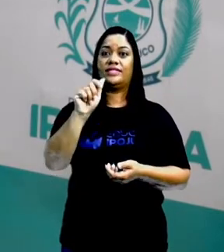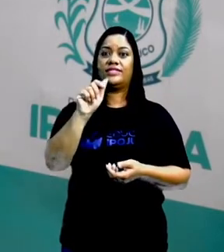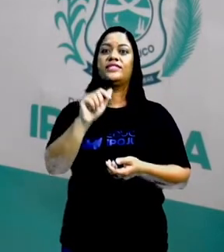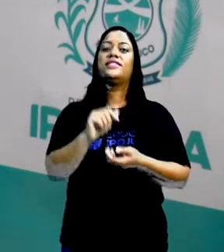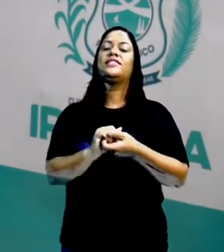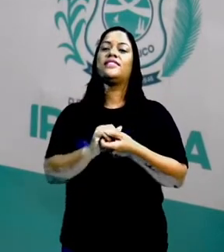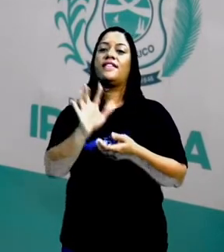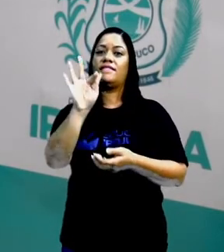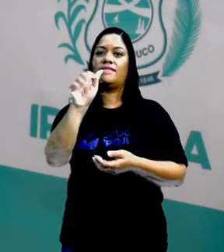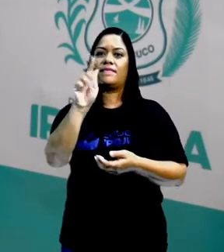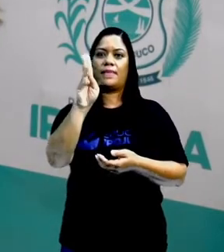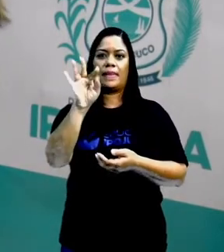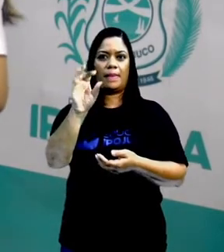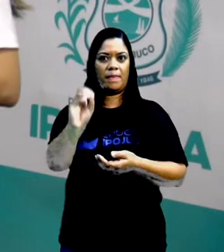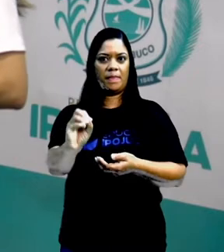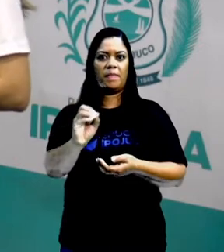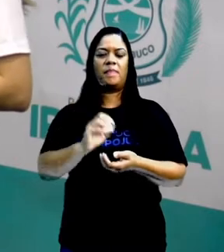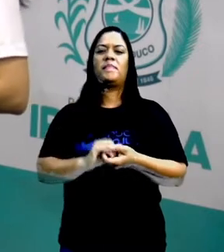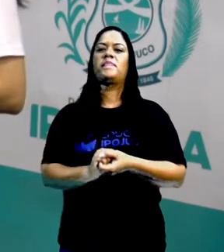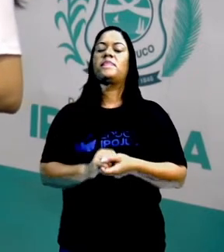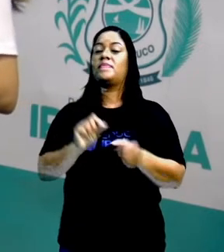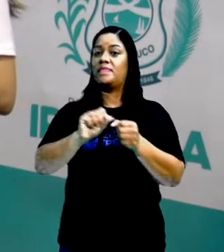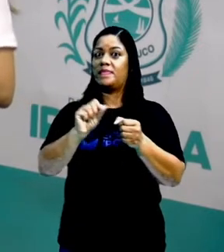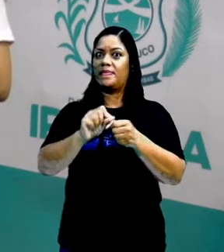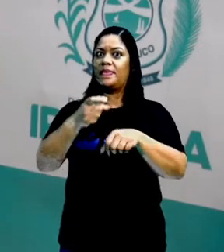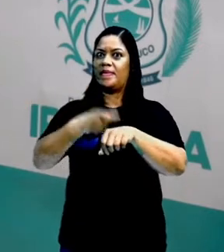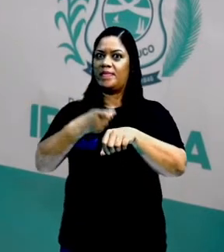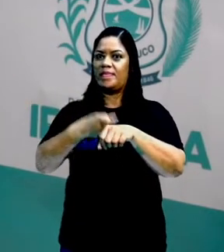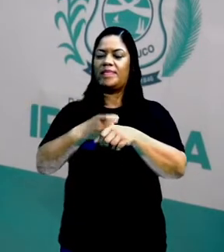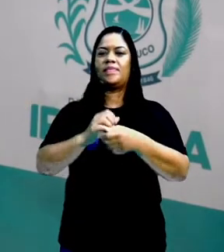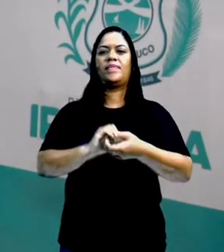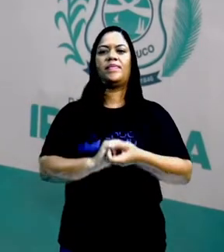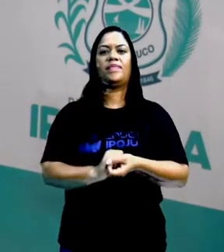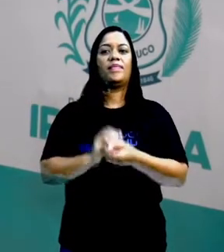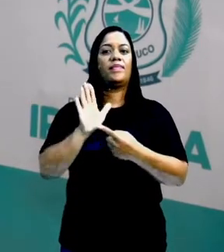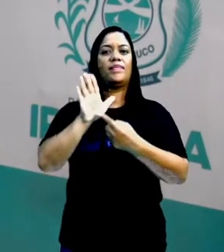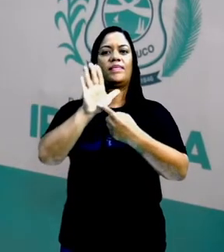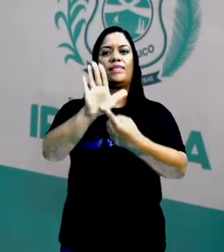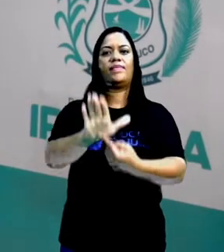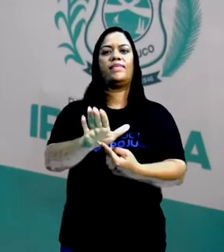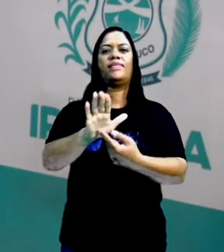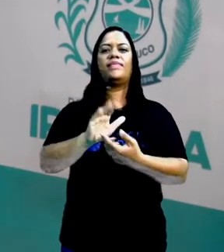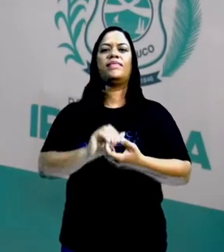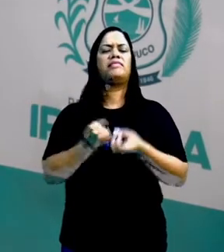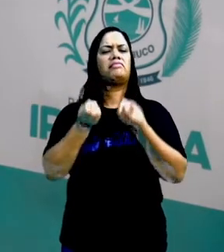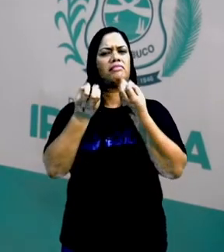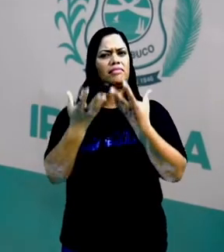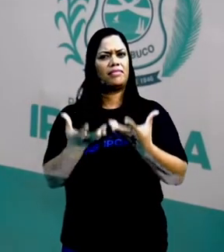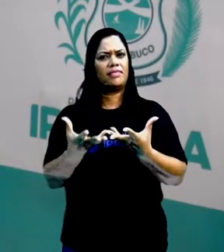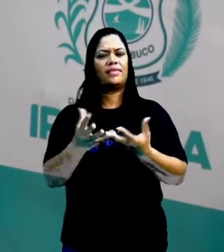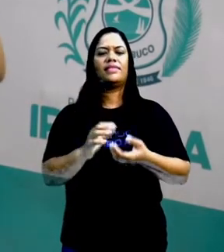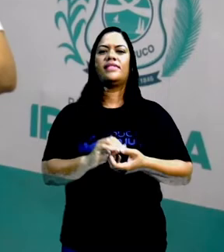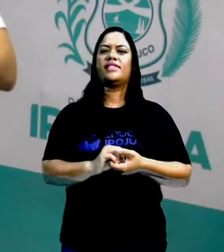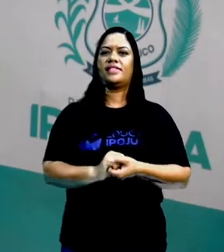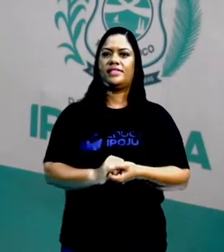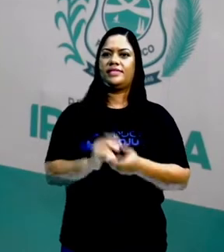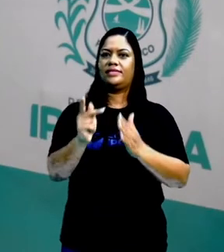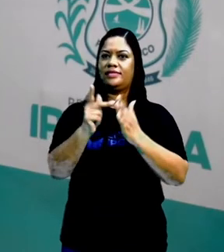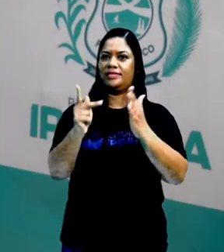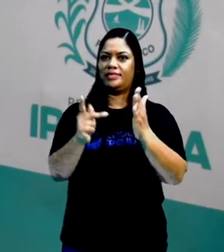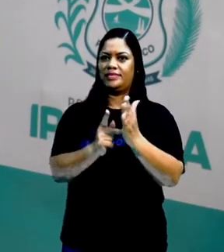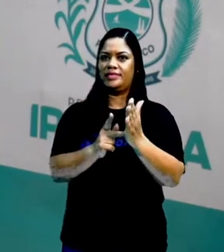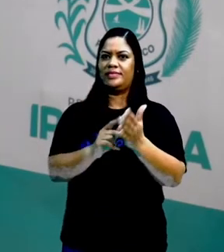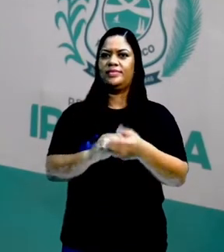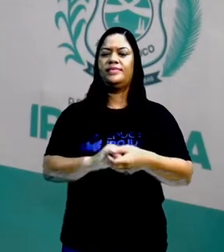o autor deste poema concreto, ele retrata aí muito bem, através de um poema